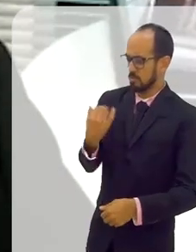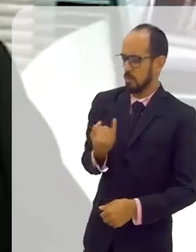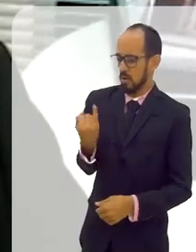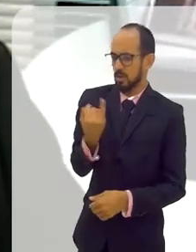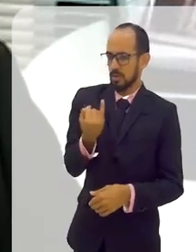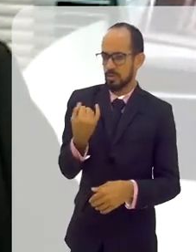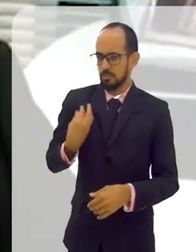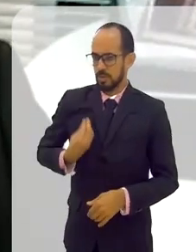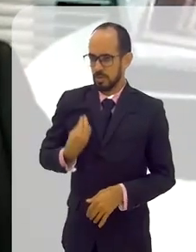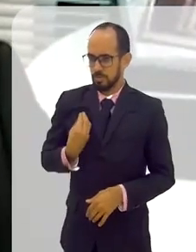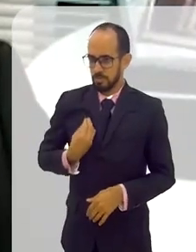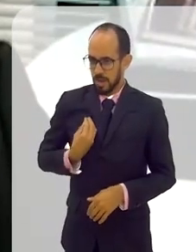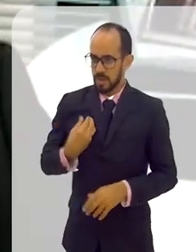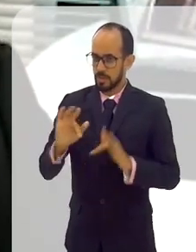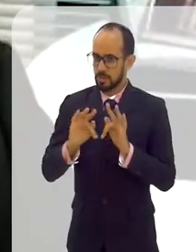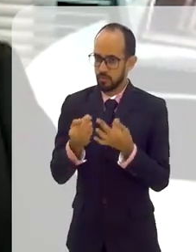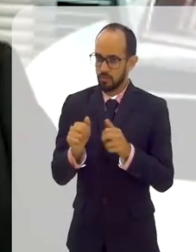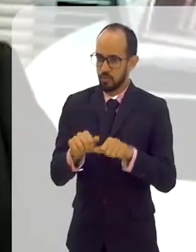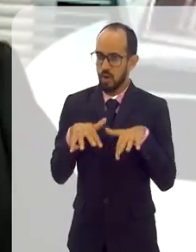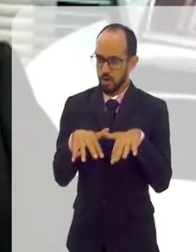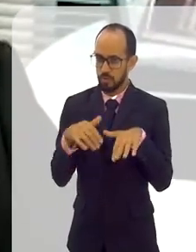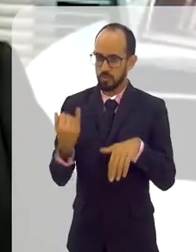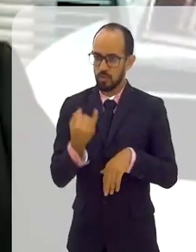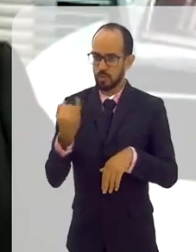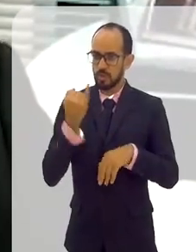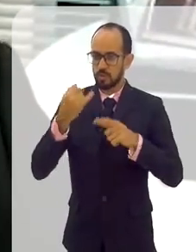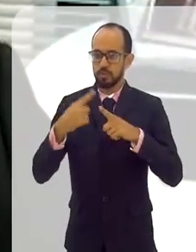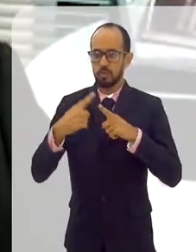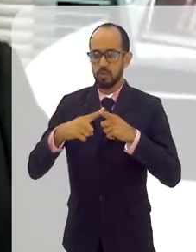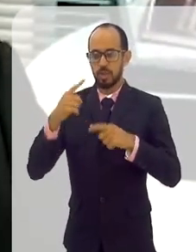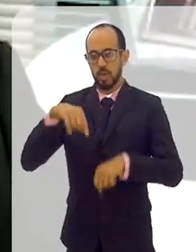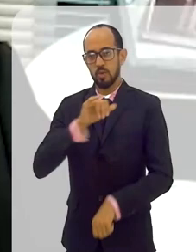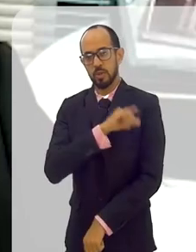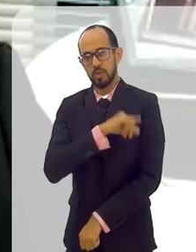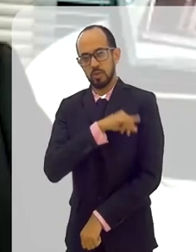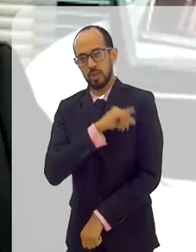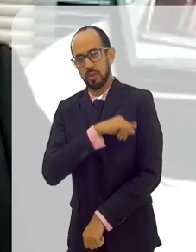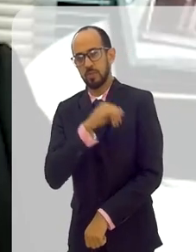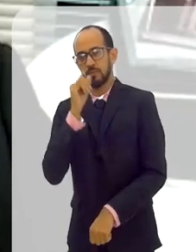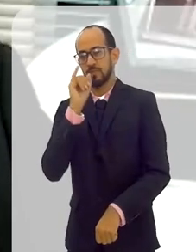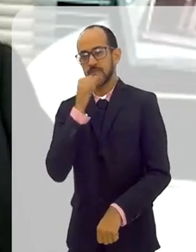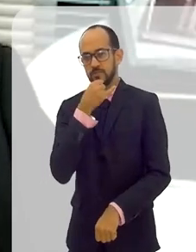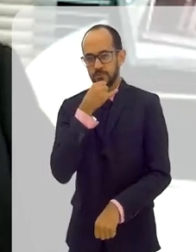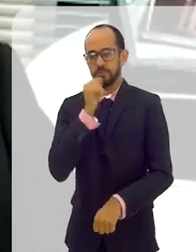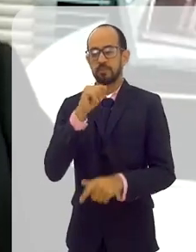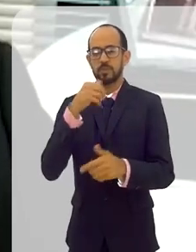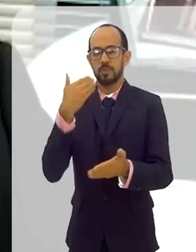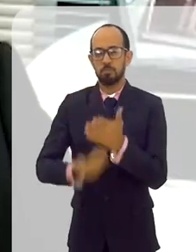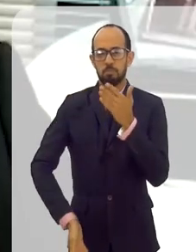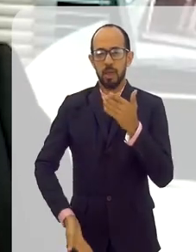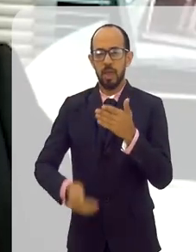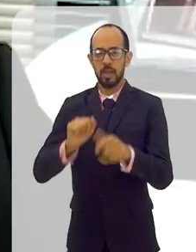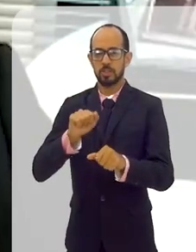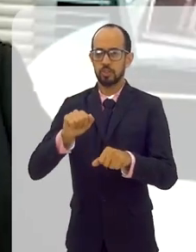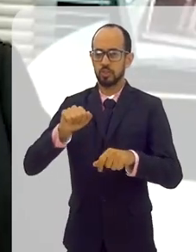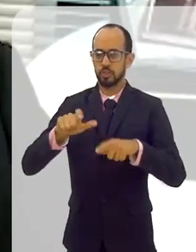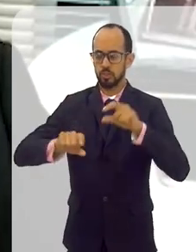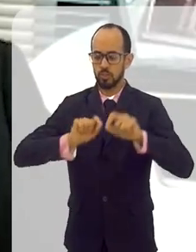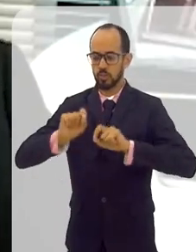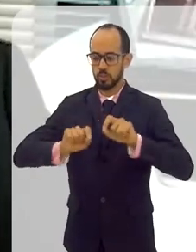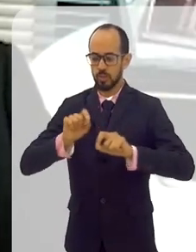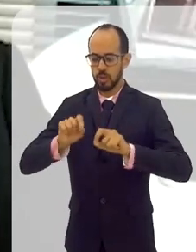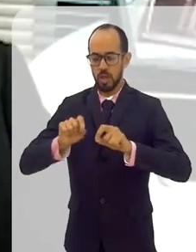nós participarmos desse fórum importantíssimo. O Rio de Janeiro, infelizmente, tem perdido